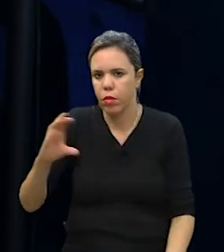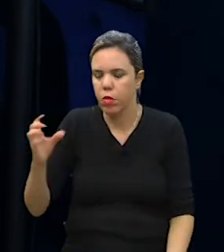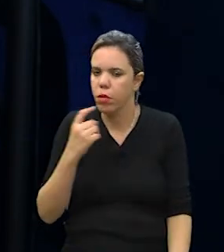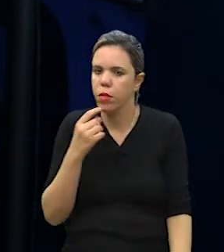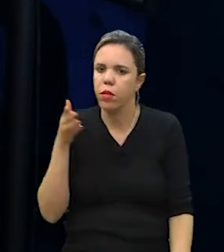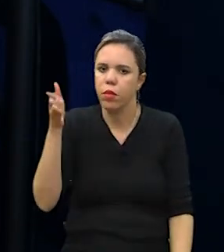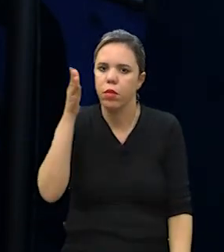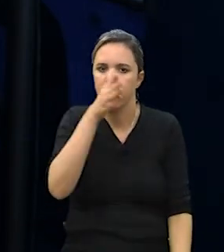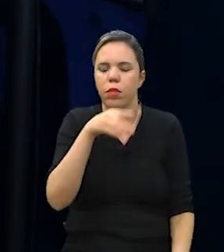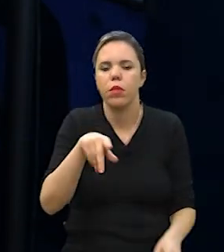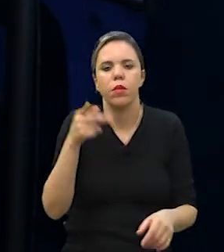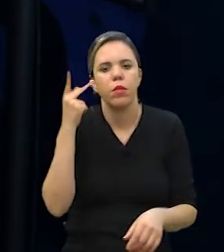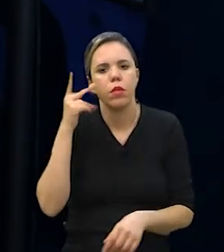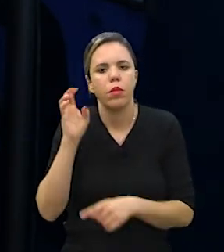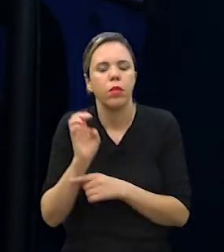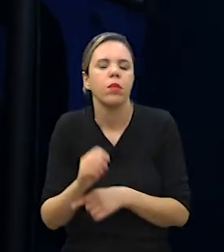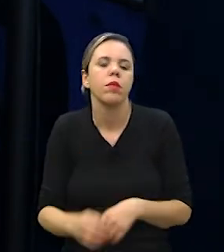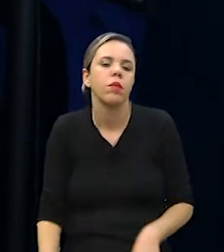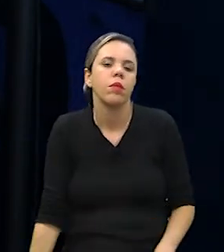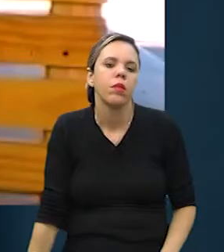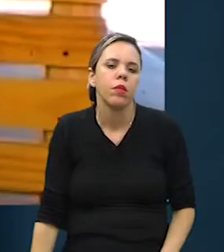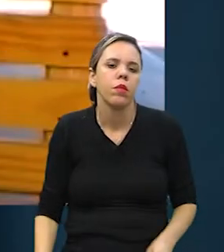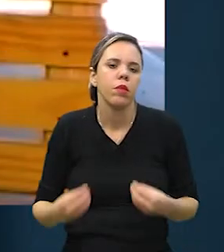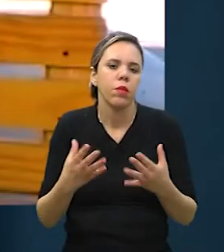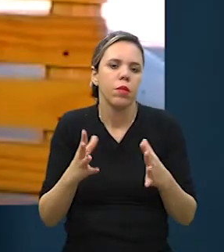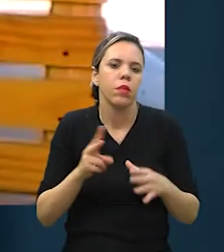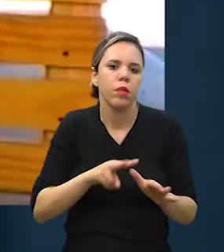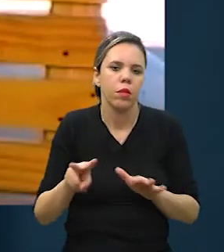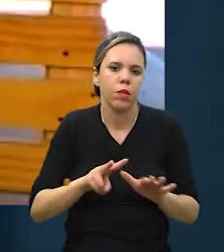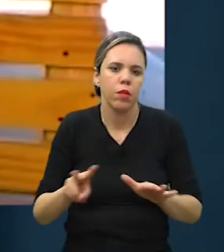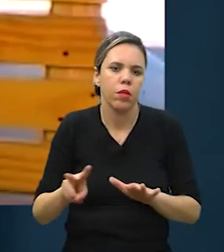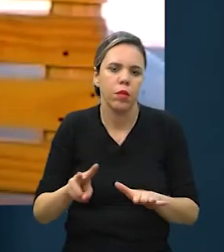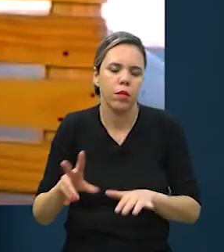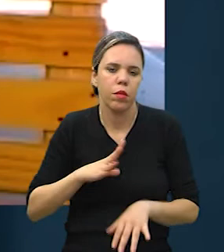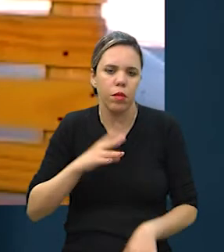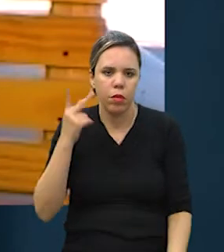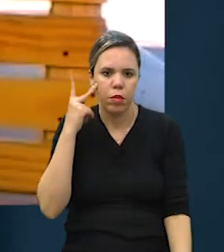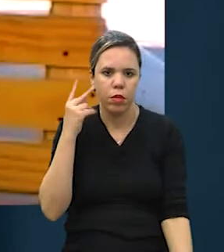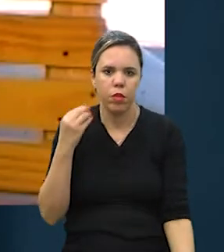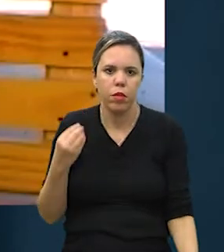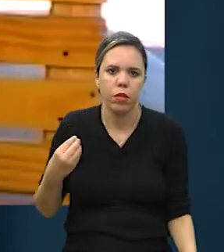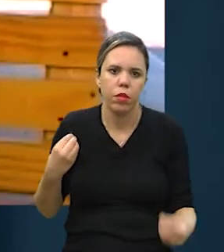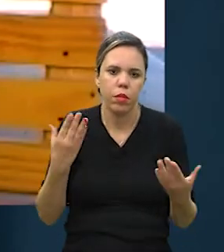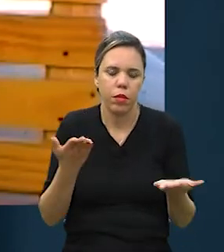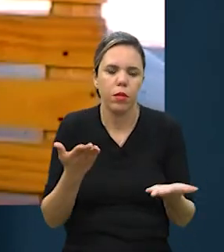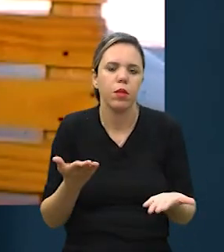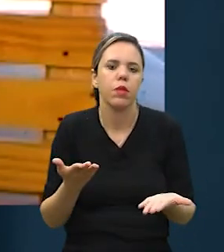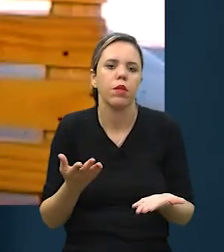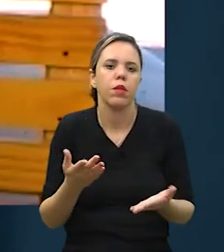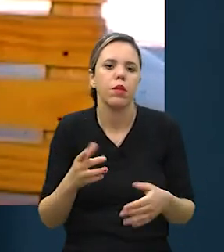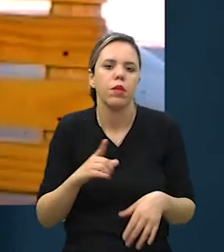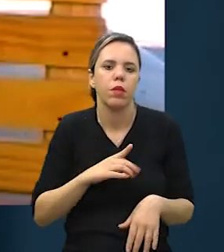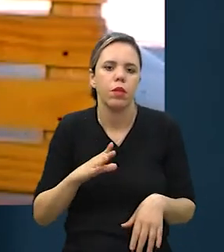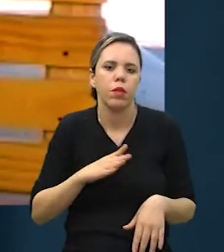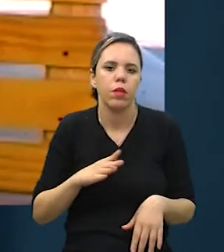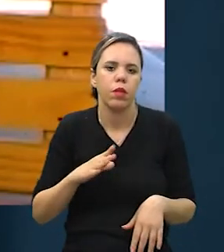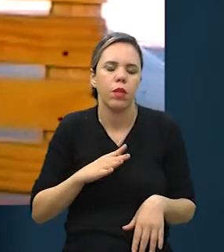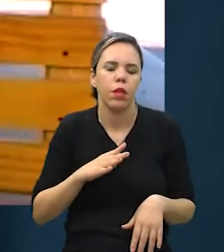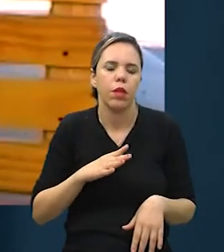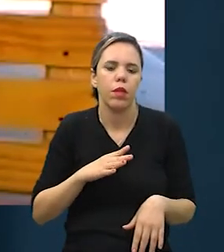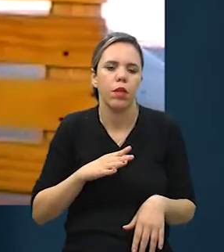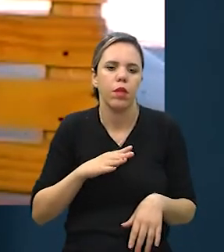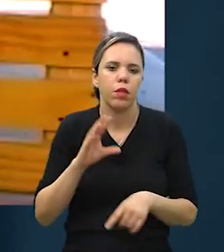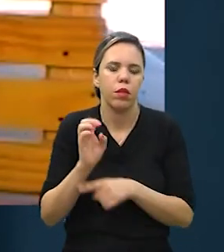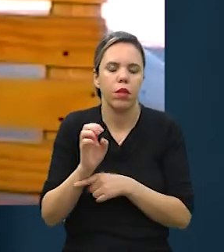metropolitana de Campinas e também São Paulo capital, com entrega toda semana na capital e no interior, de